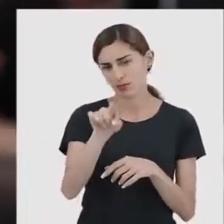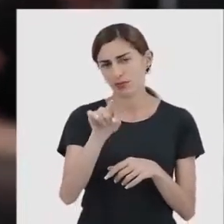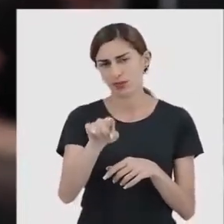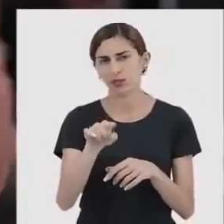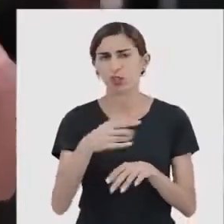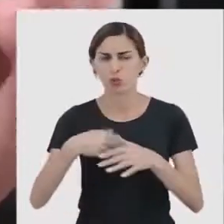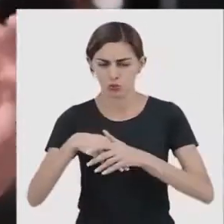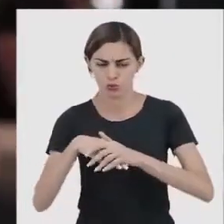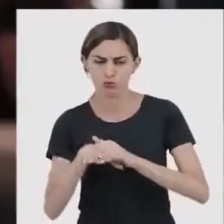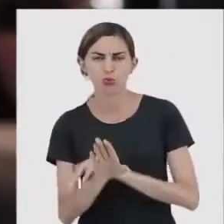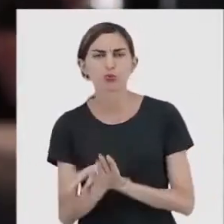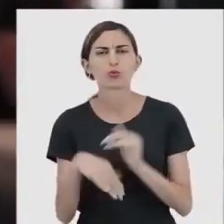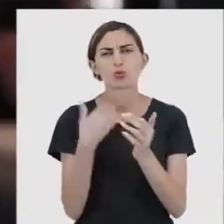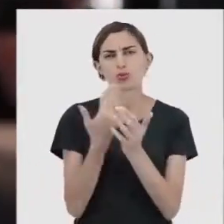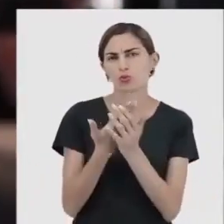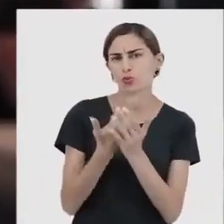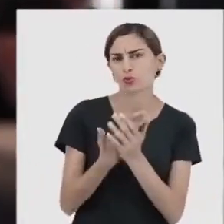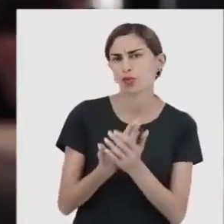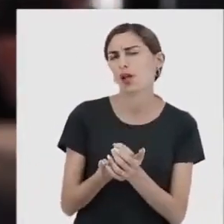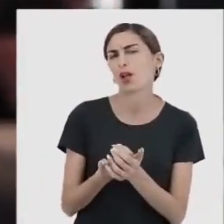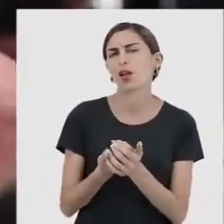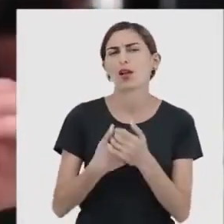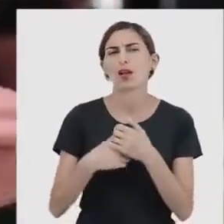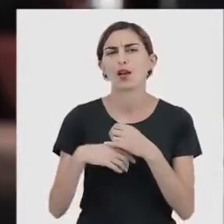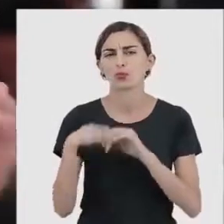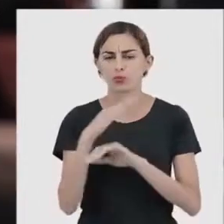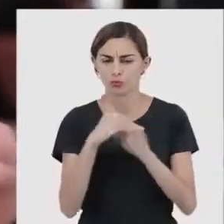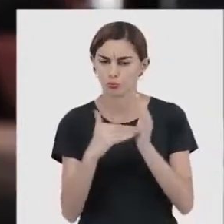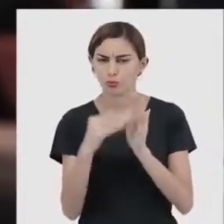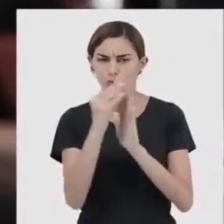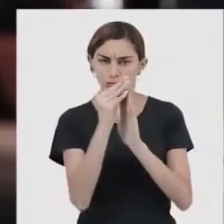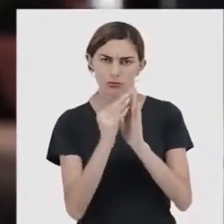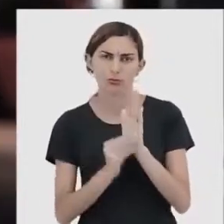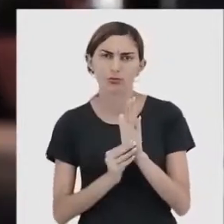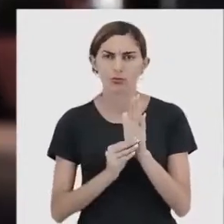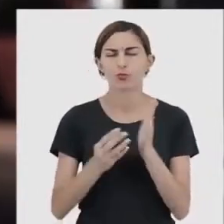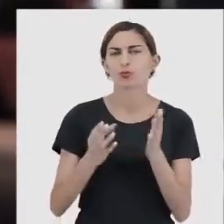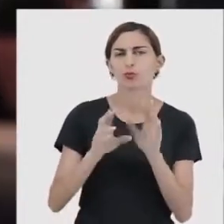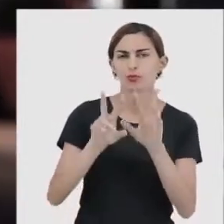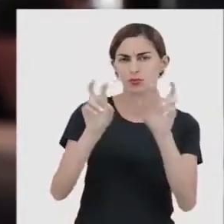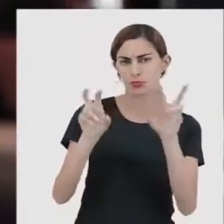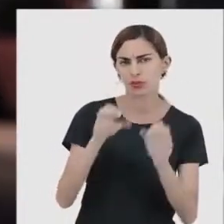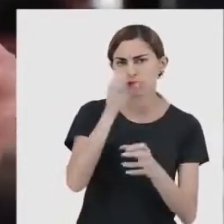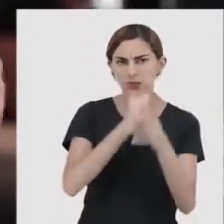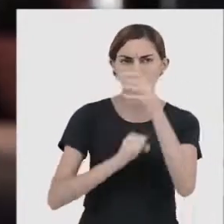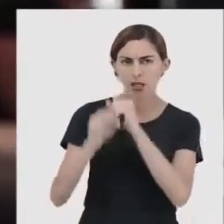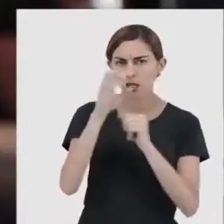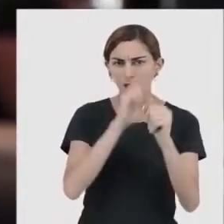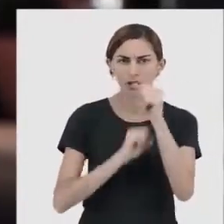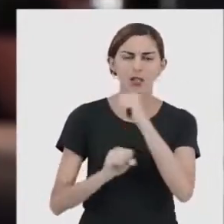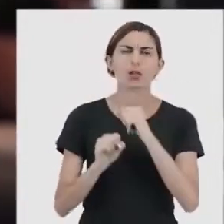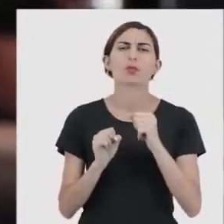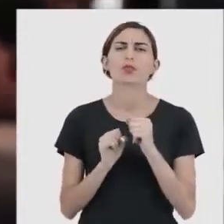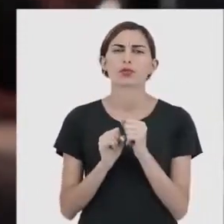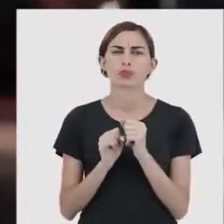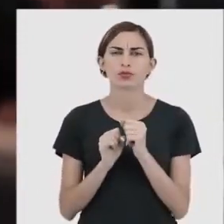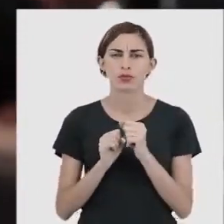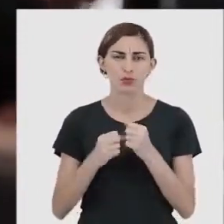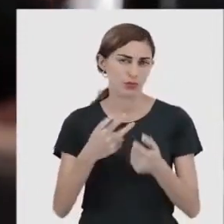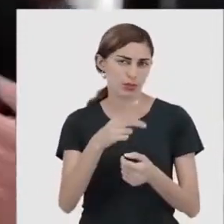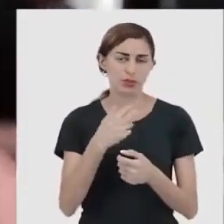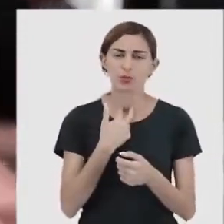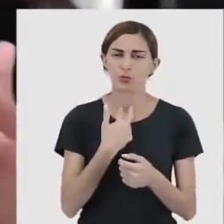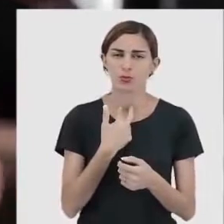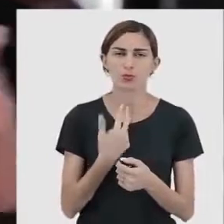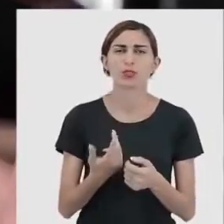Se você, por exemplo, se acostumou a estudar bastante, colocar todo o conteúdo em dia aos sábados, naquele sábado você